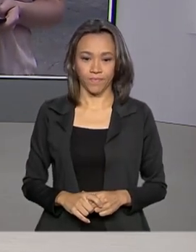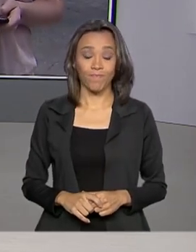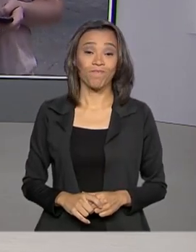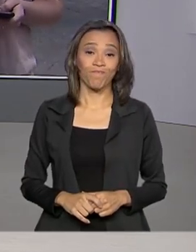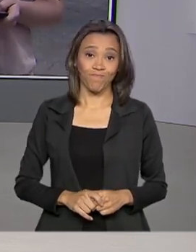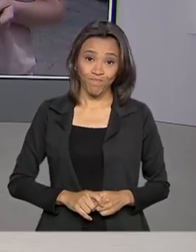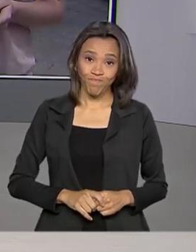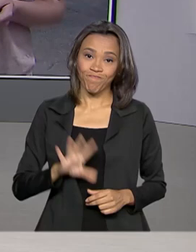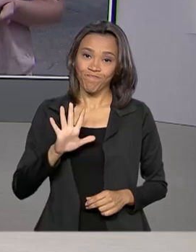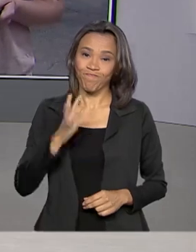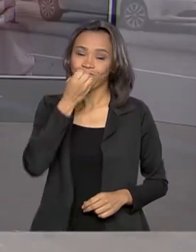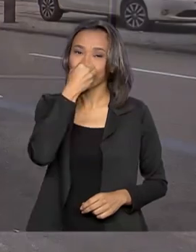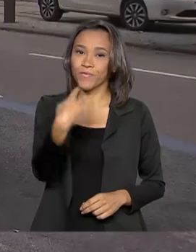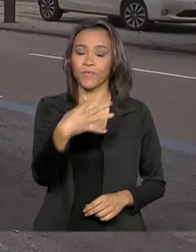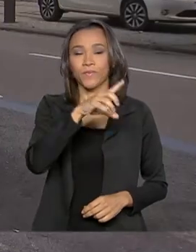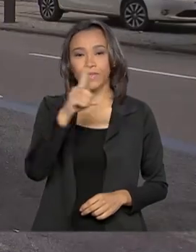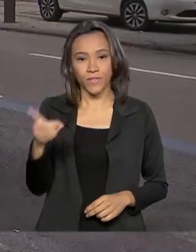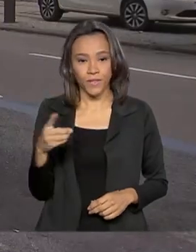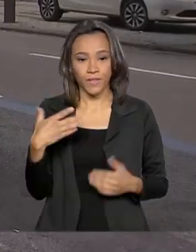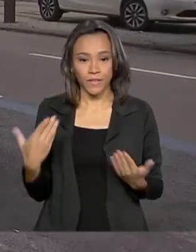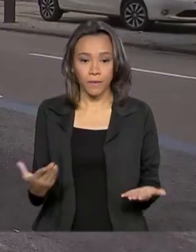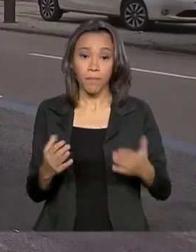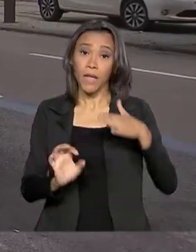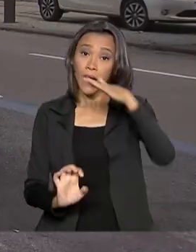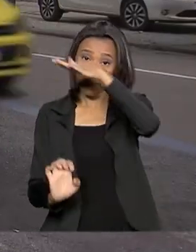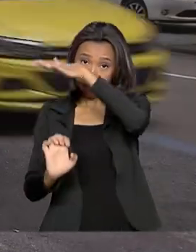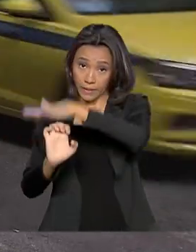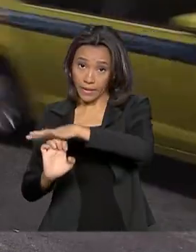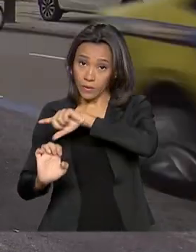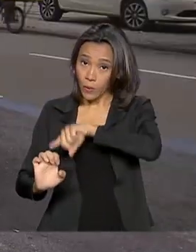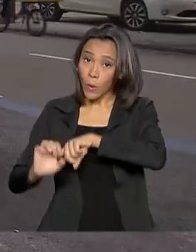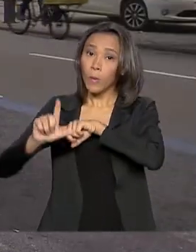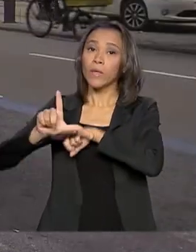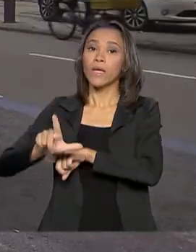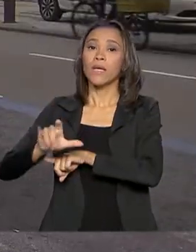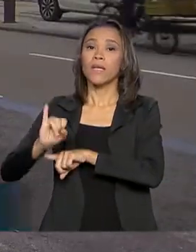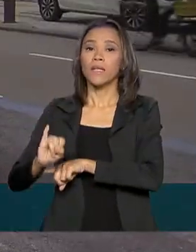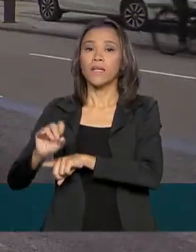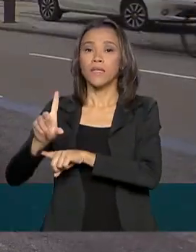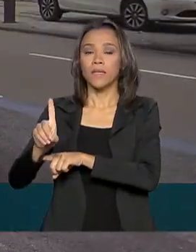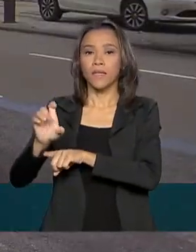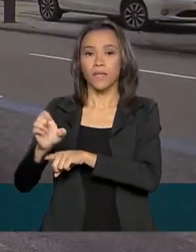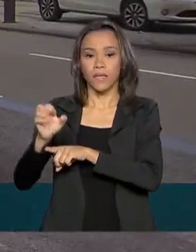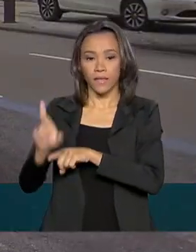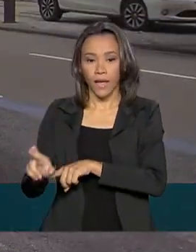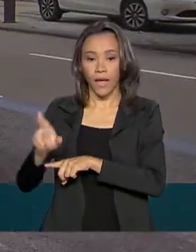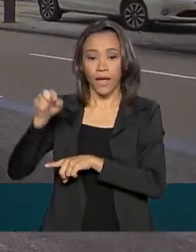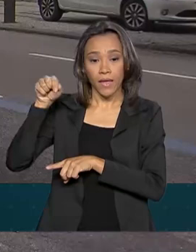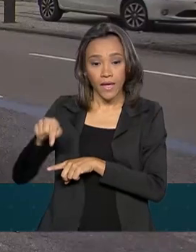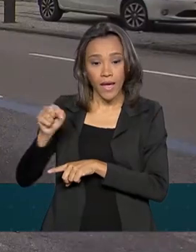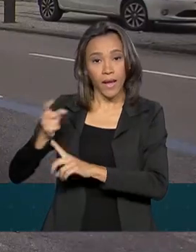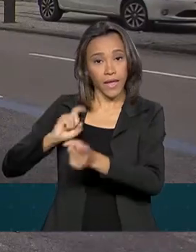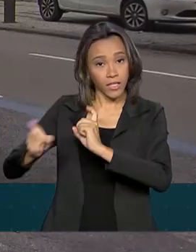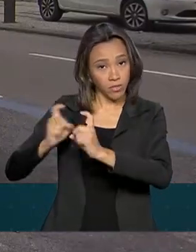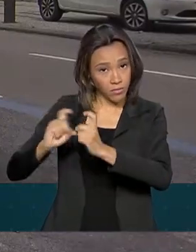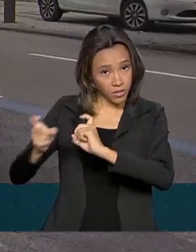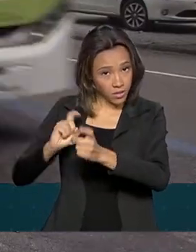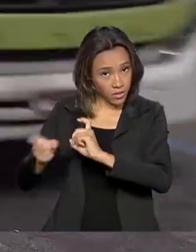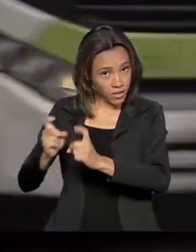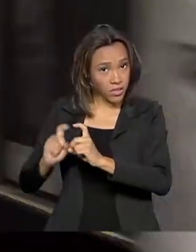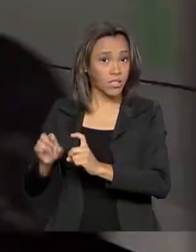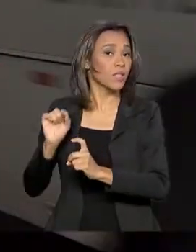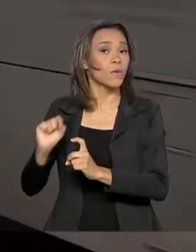Olá, Renata, bom dia. A Seguradora Líder, que é a administradora do seguro contra danos pessoais